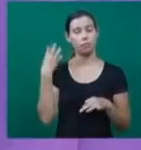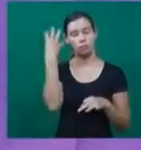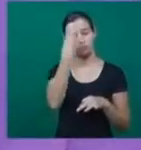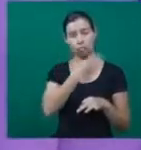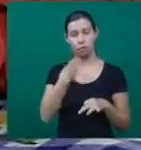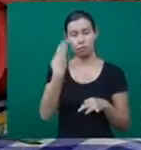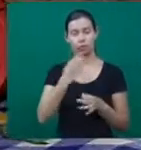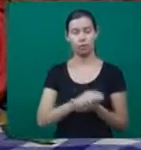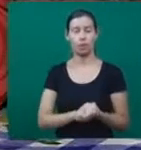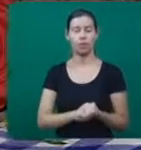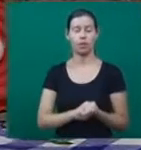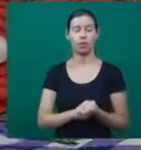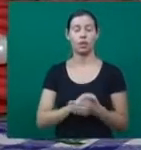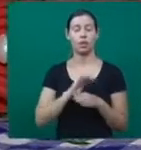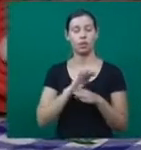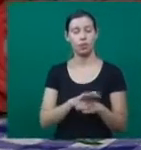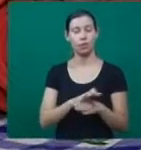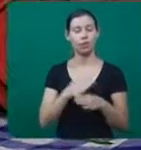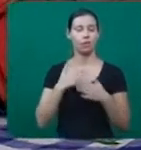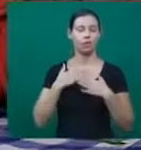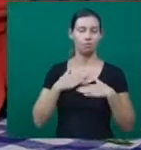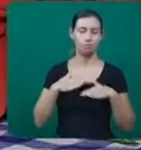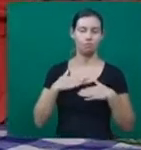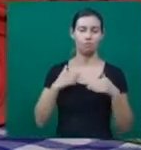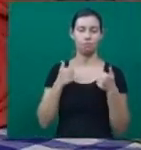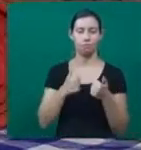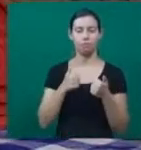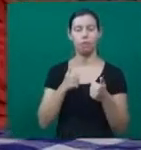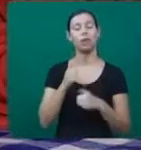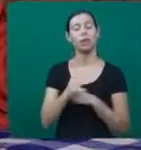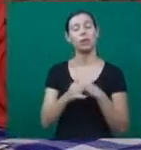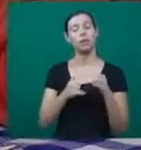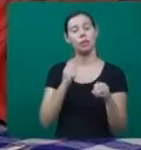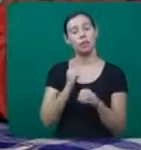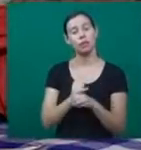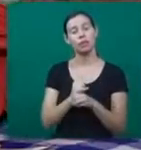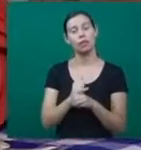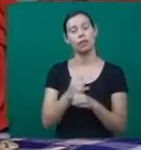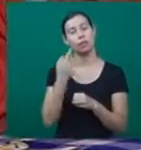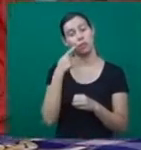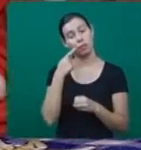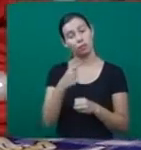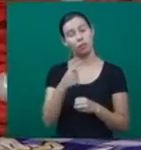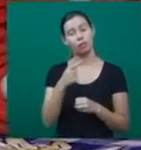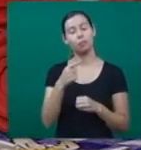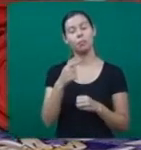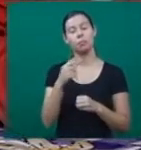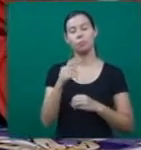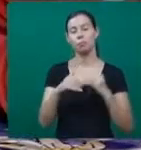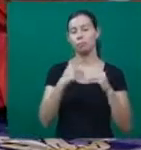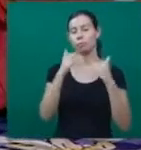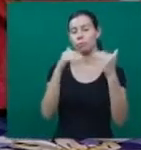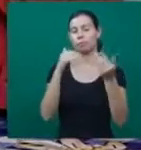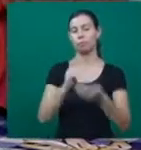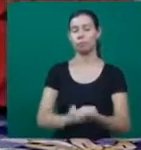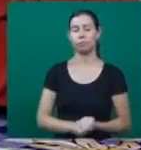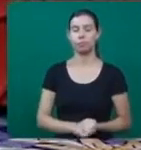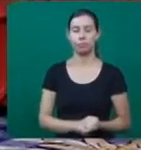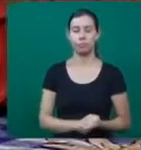montagem leva até quatro horas, produção que ela também diz ser uma terapia. A internet foi aliada. Por meio dela que a artesã